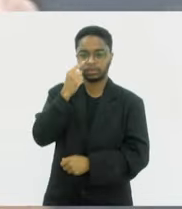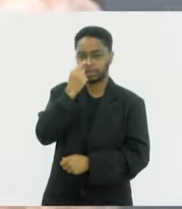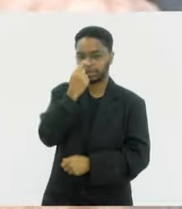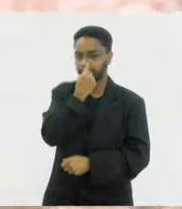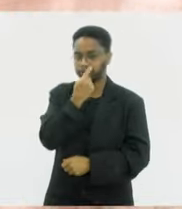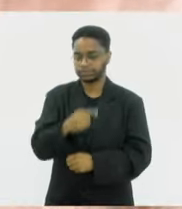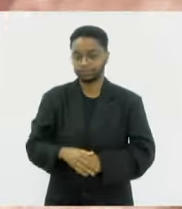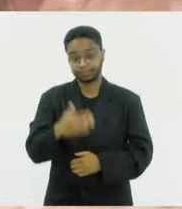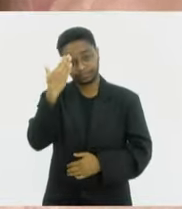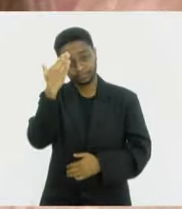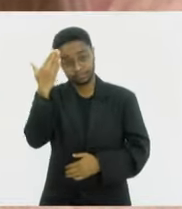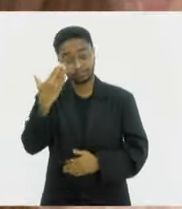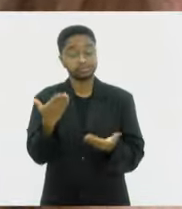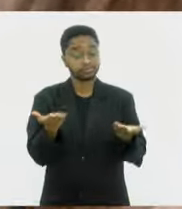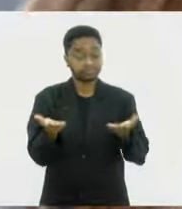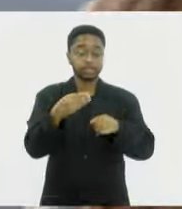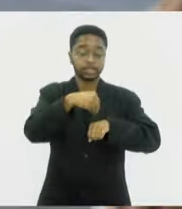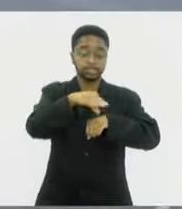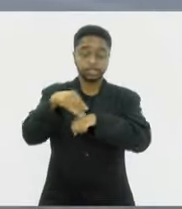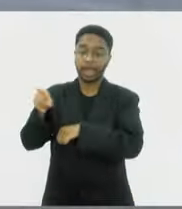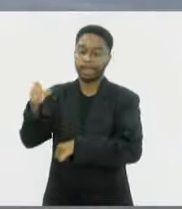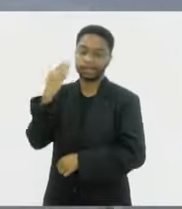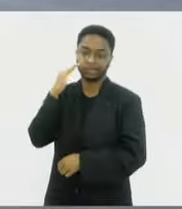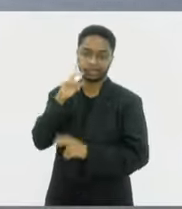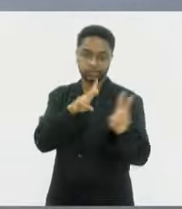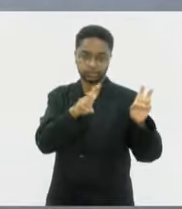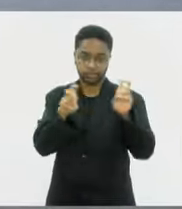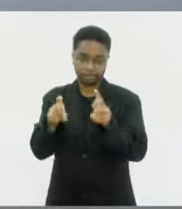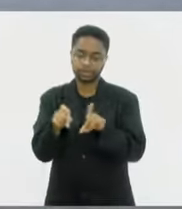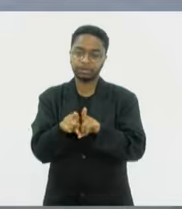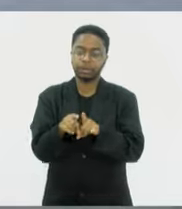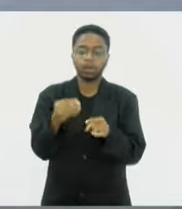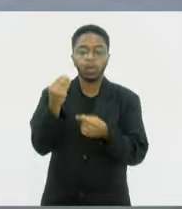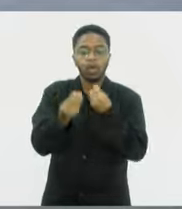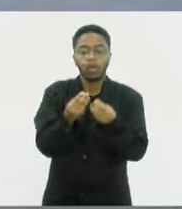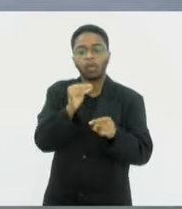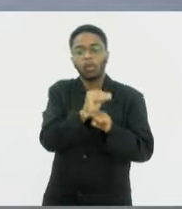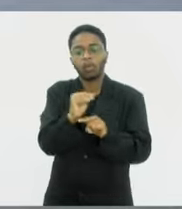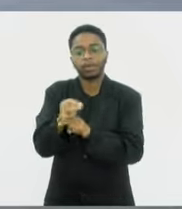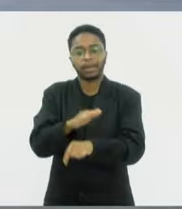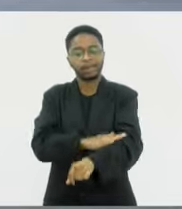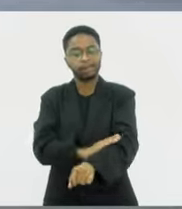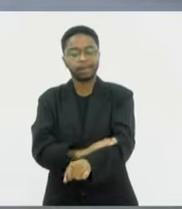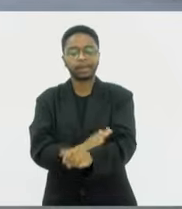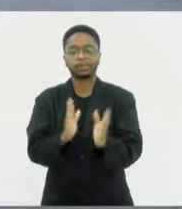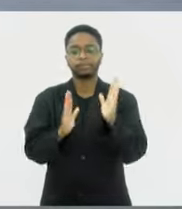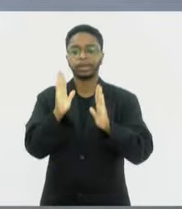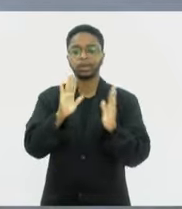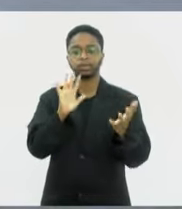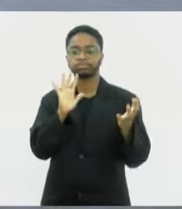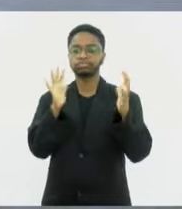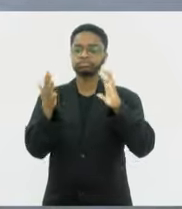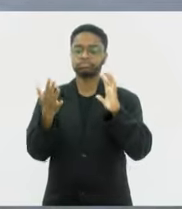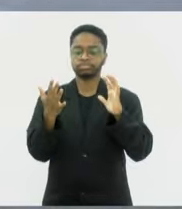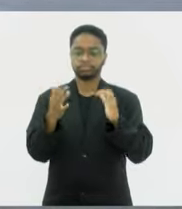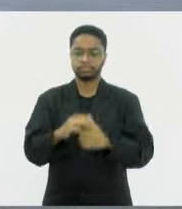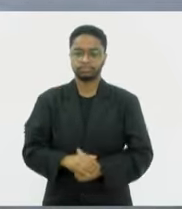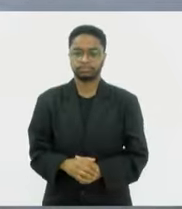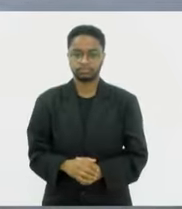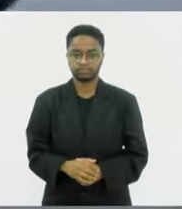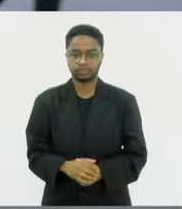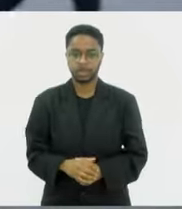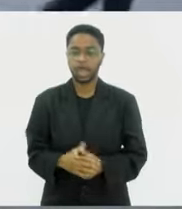Ana Caroline. As dicas aí de quem entende do assunto para ter os cuidados necessários com a pele nessa mudança de temperatura, nessa mudança de estação.